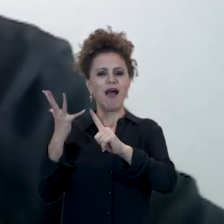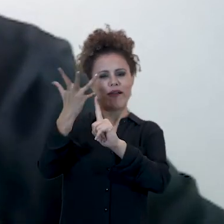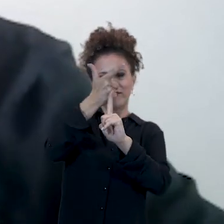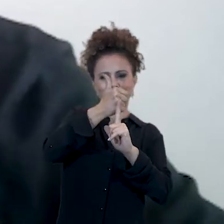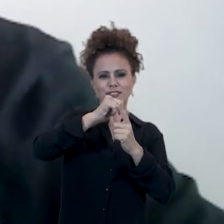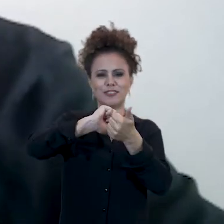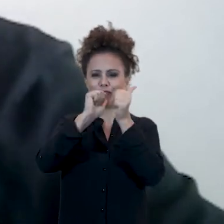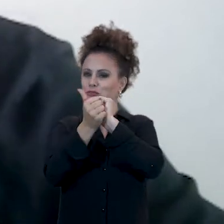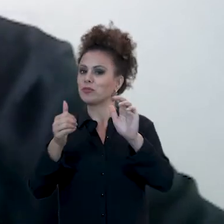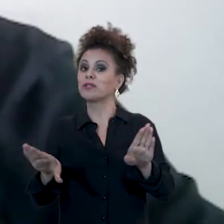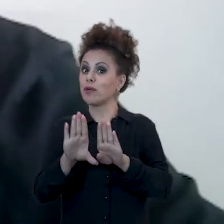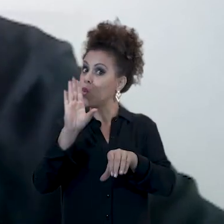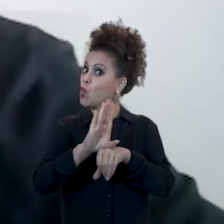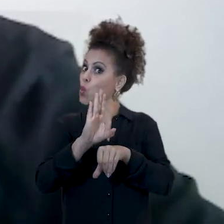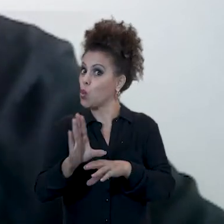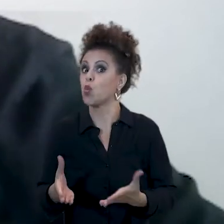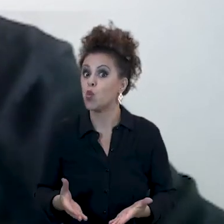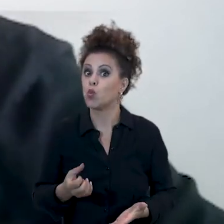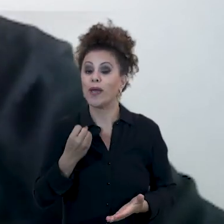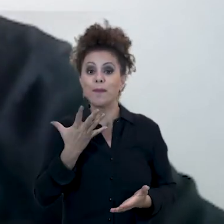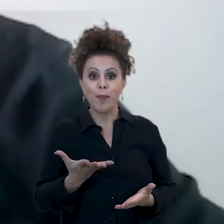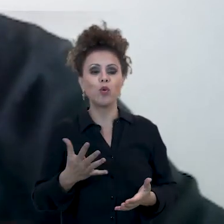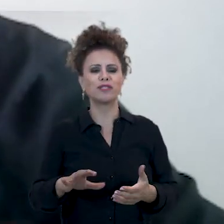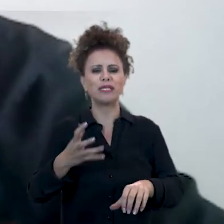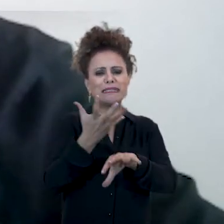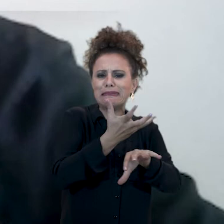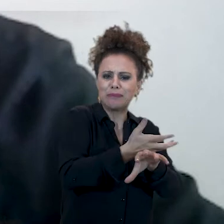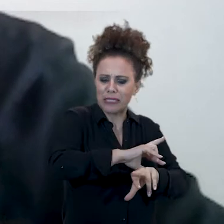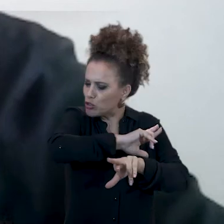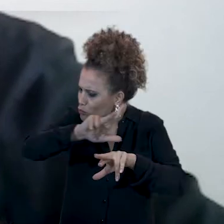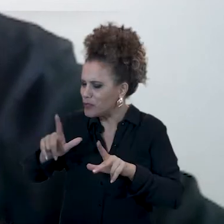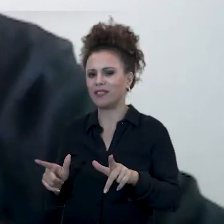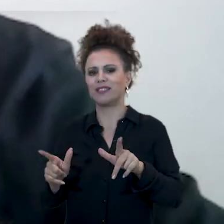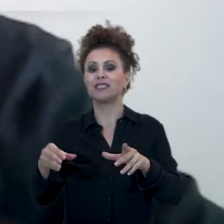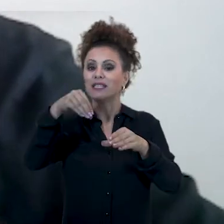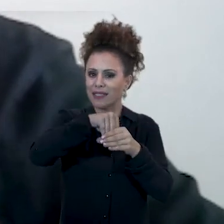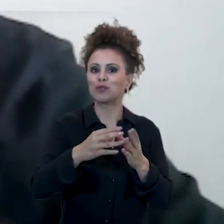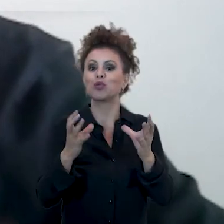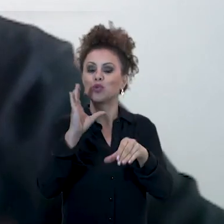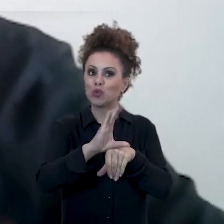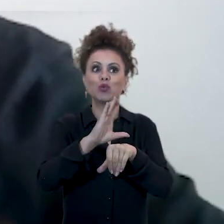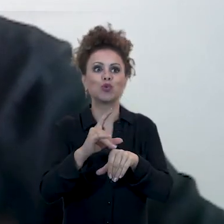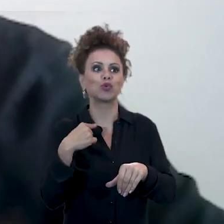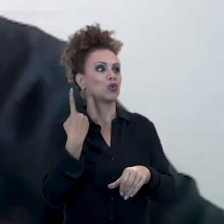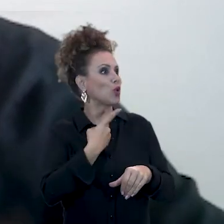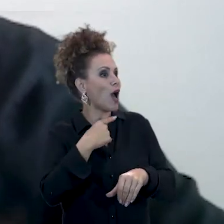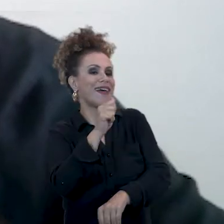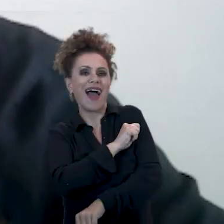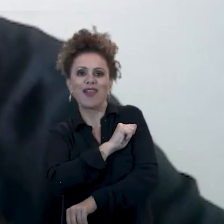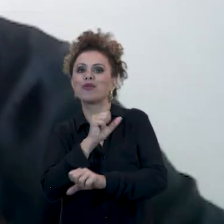sem falar que o curso dá uma base muito multidisciplinar. Então, dentro do próprio curso, nós como